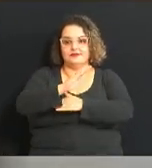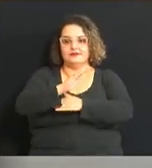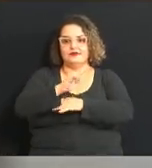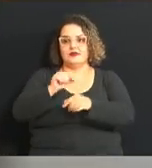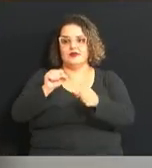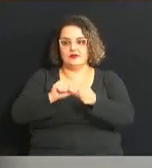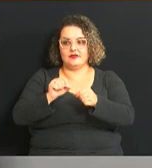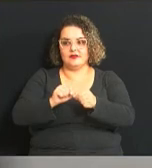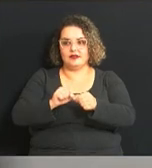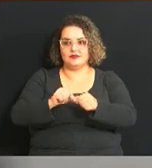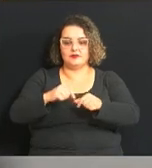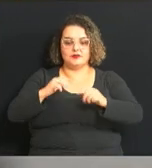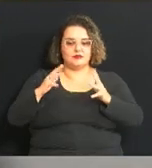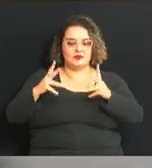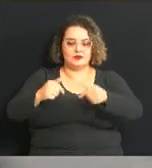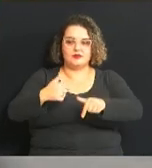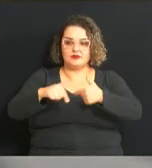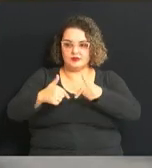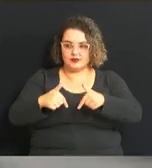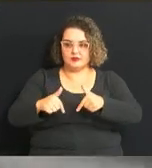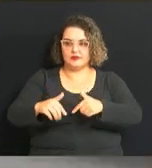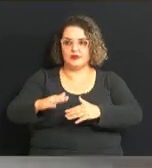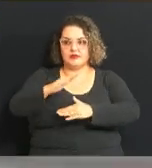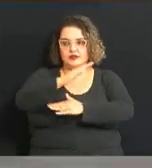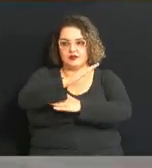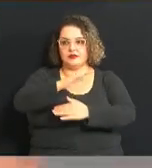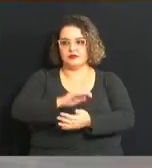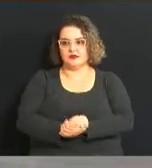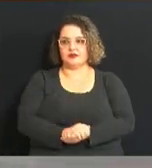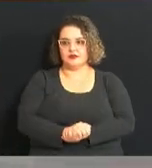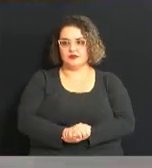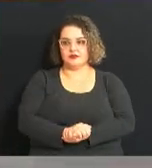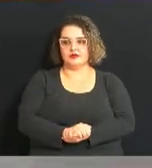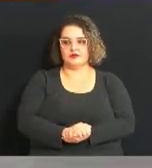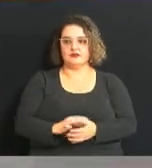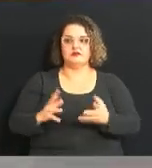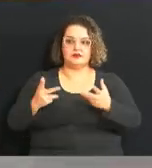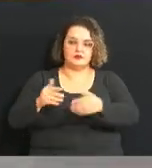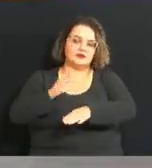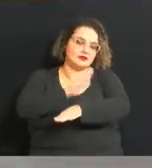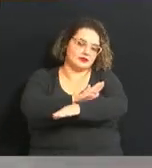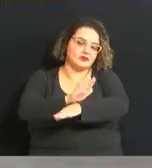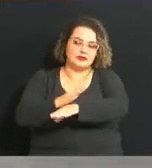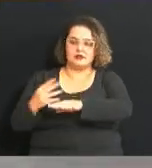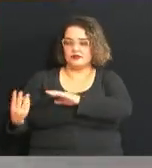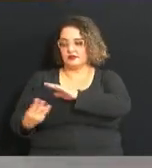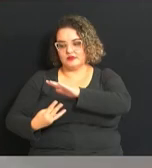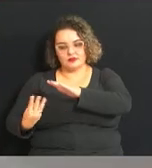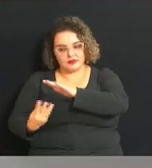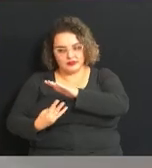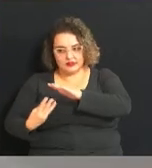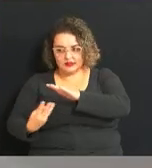pelos funcionários aqui da Câmara e também dos nossos colaboradores terceirizados